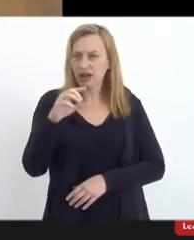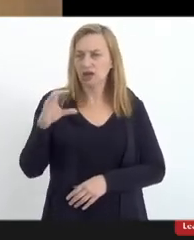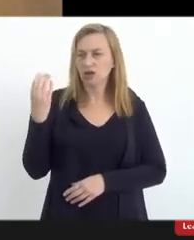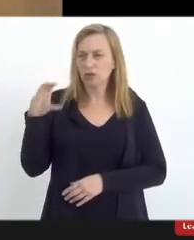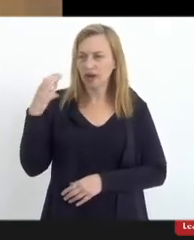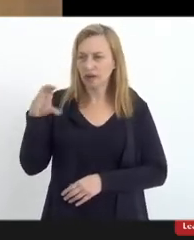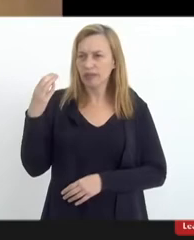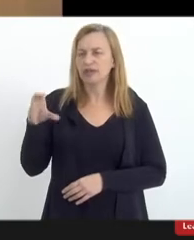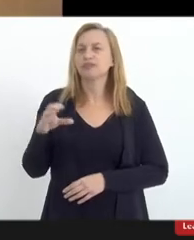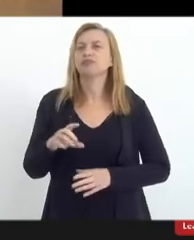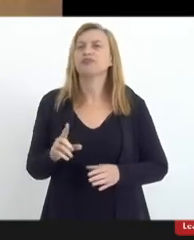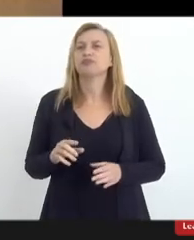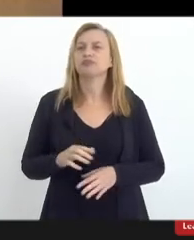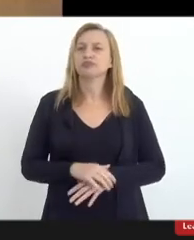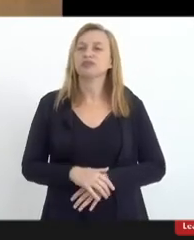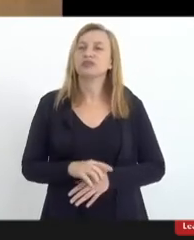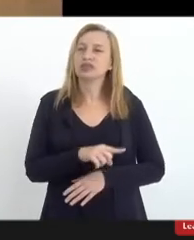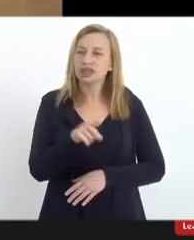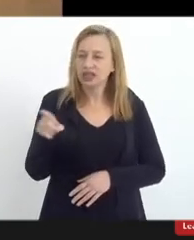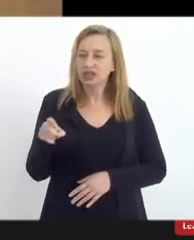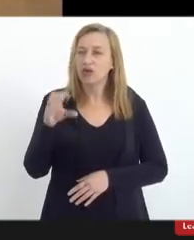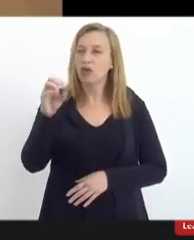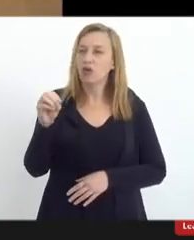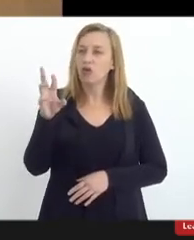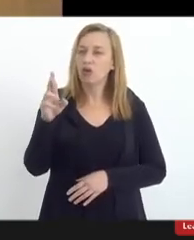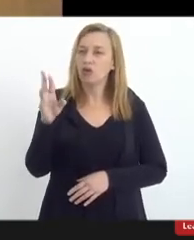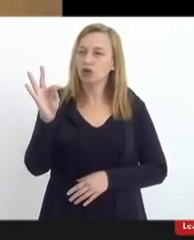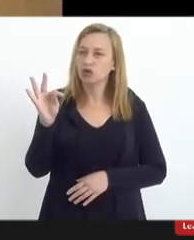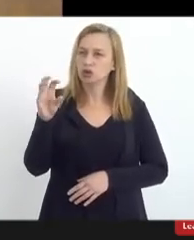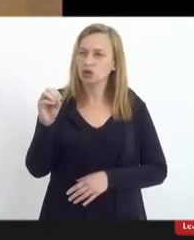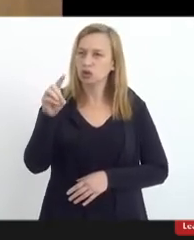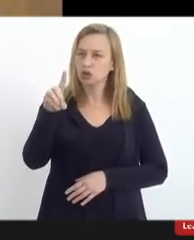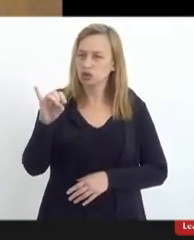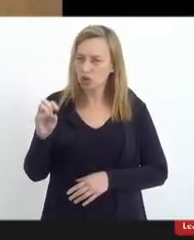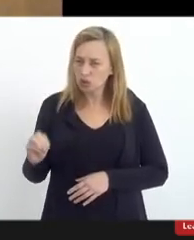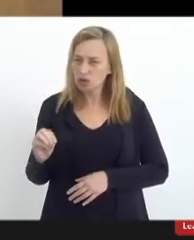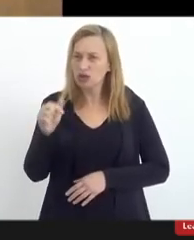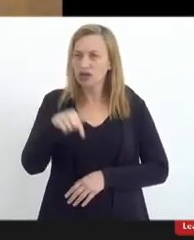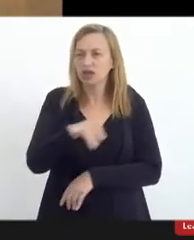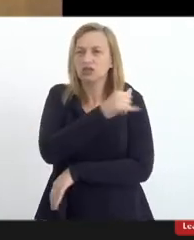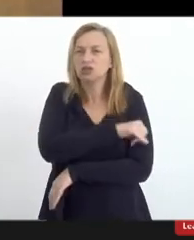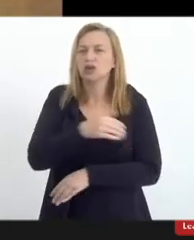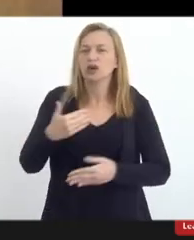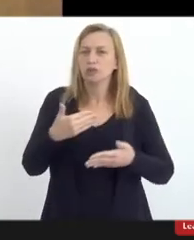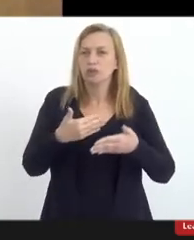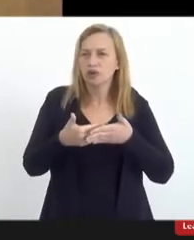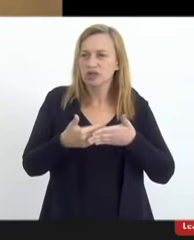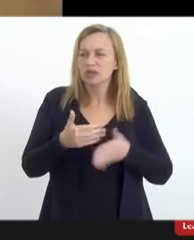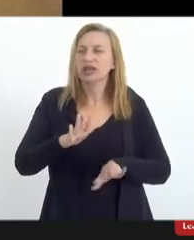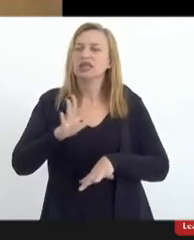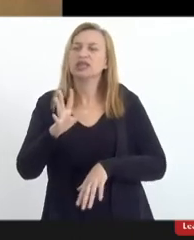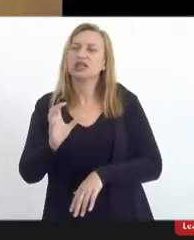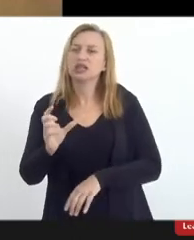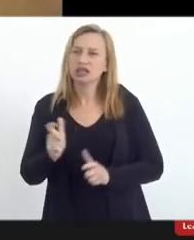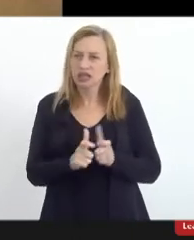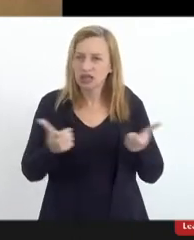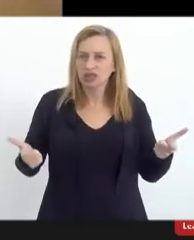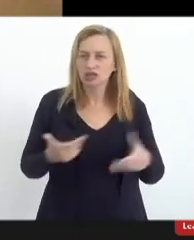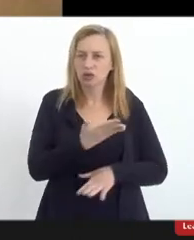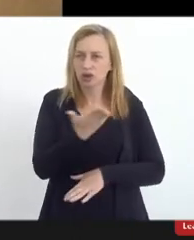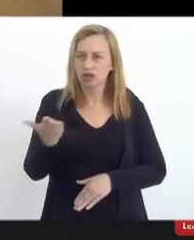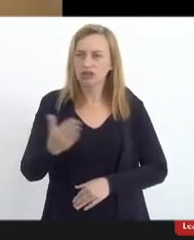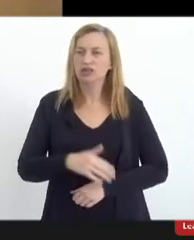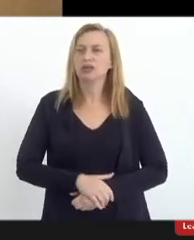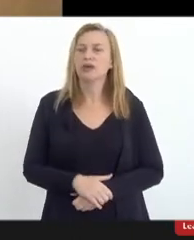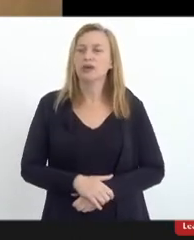Bem, esses são os ortodoxos presentes aqui no Rio, com os quais nós temos uma proximidade muito grande com eles.